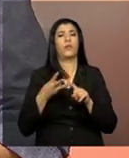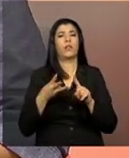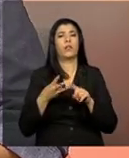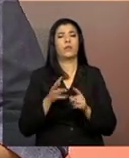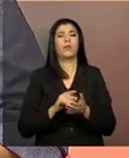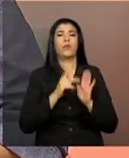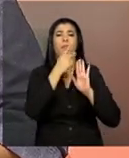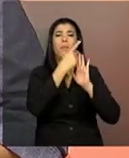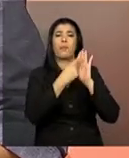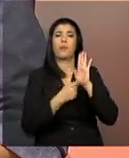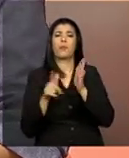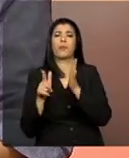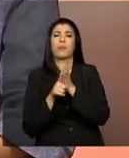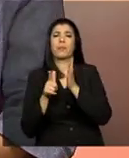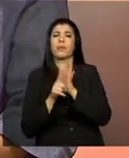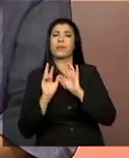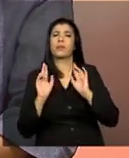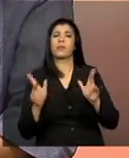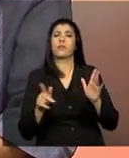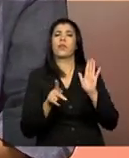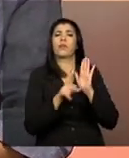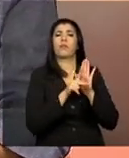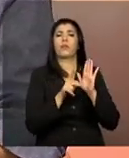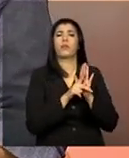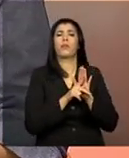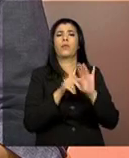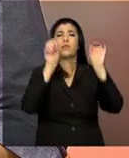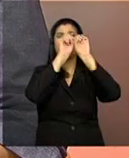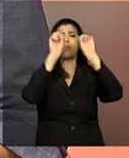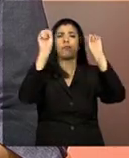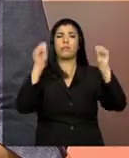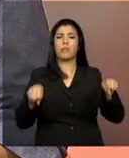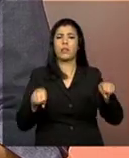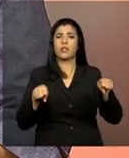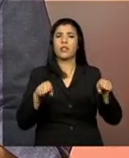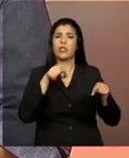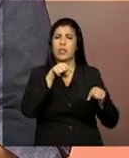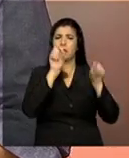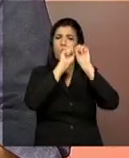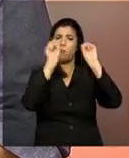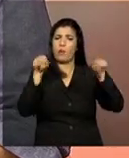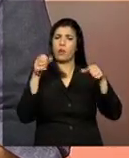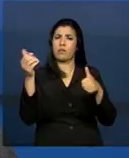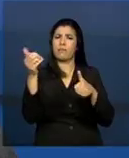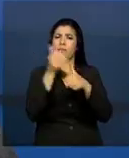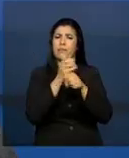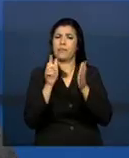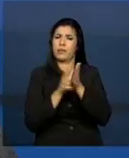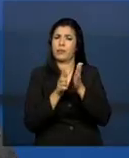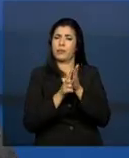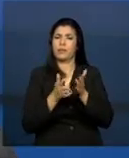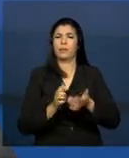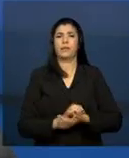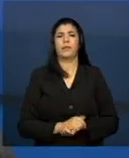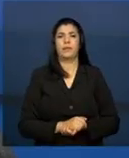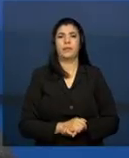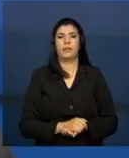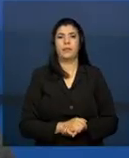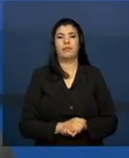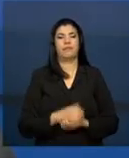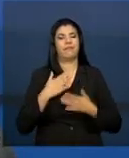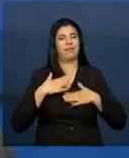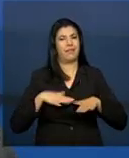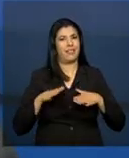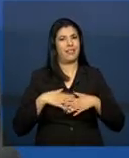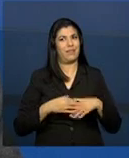prontuário em papel. O prontuário eletrônico, ele substitui o prontuário em papel? Bom, vamos lá. Por partes,